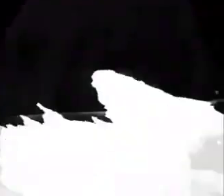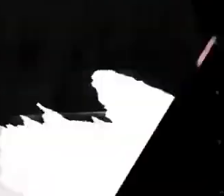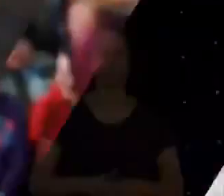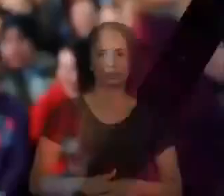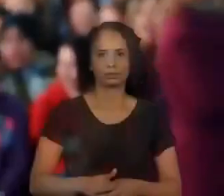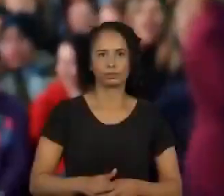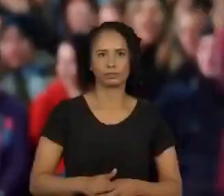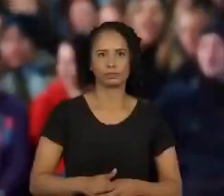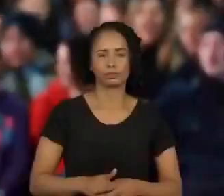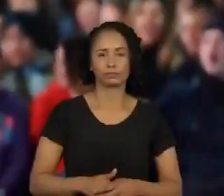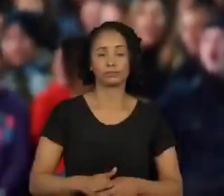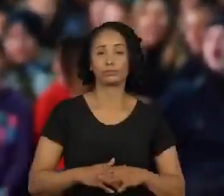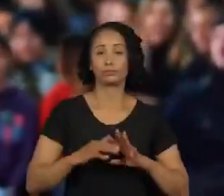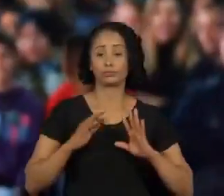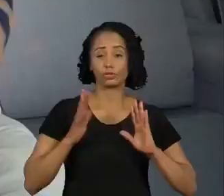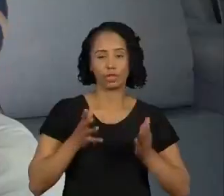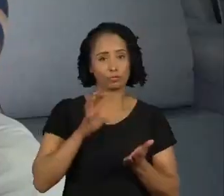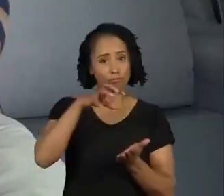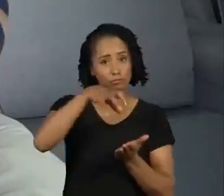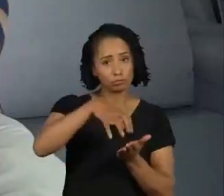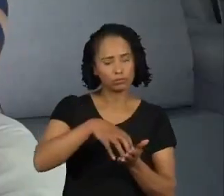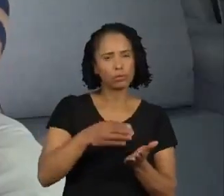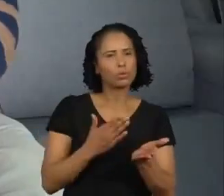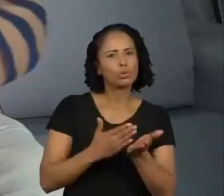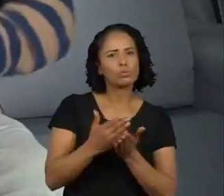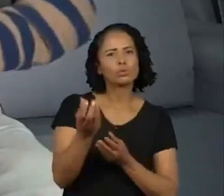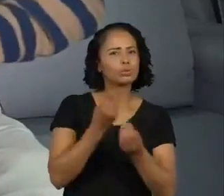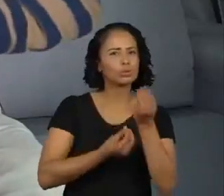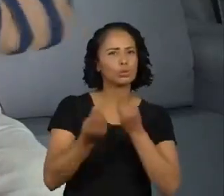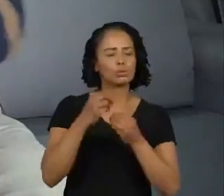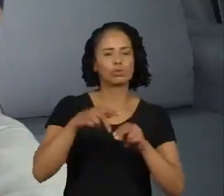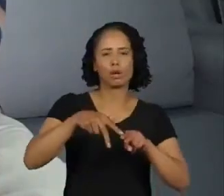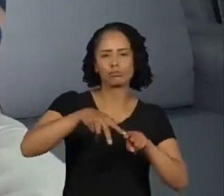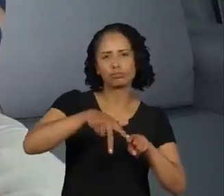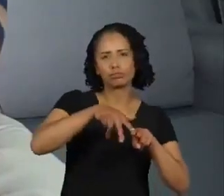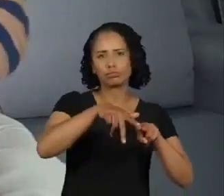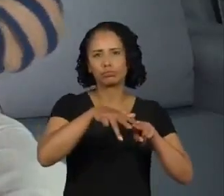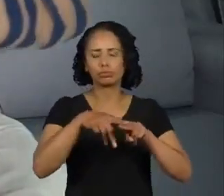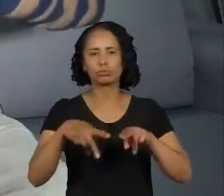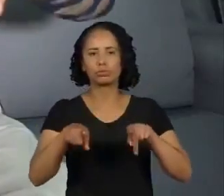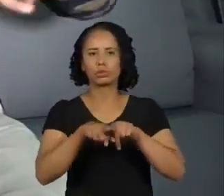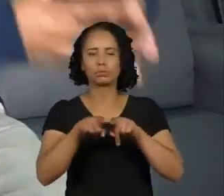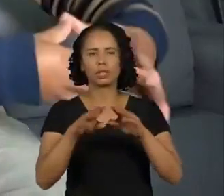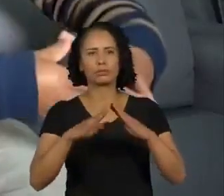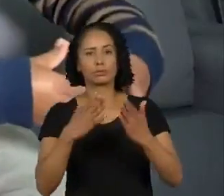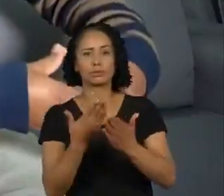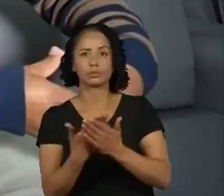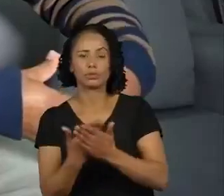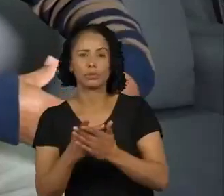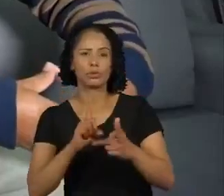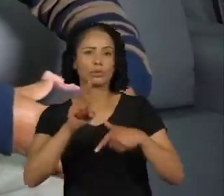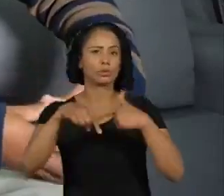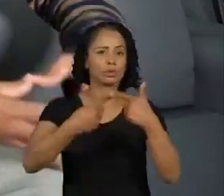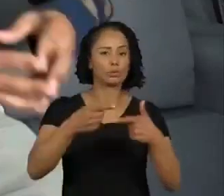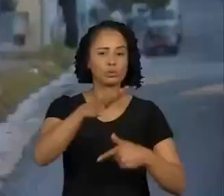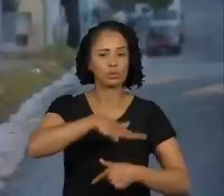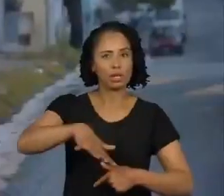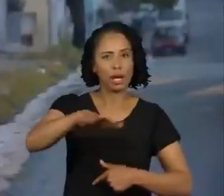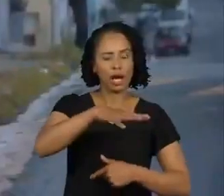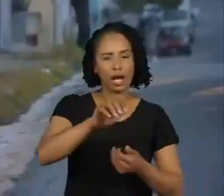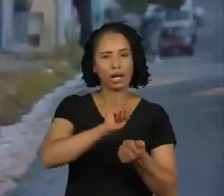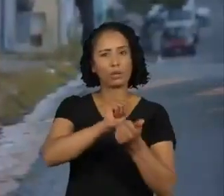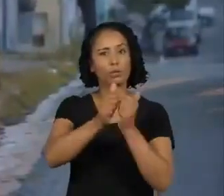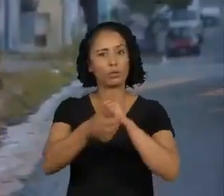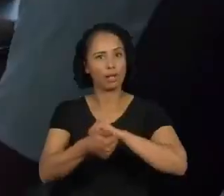O Estado do Falcões começou com palestras em escolas e uma oficina de skate. Depois virou um polo de cultura e esporte, uma área de qualificação profissional.